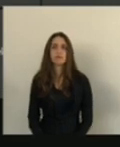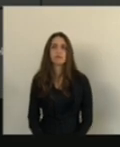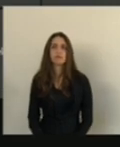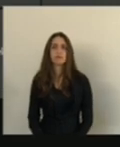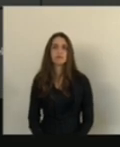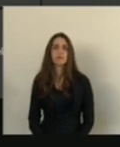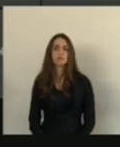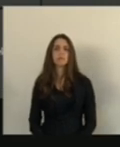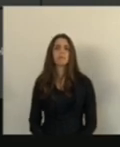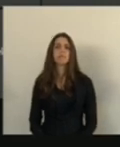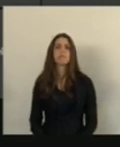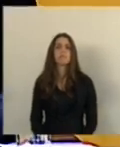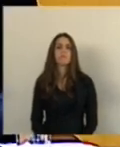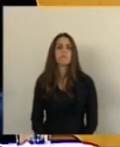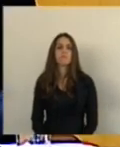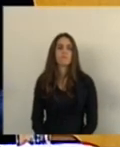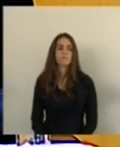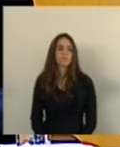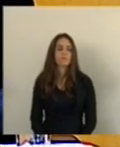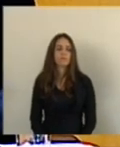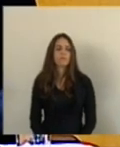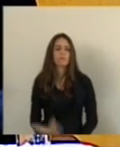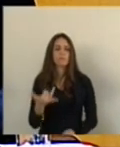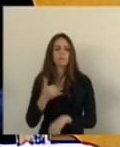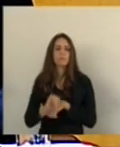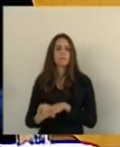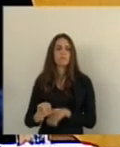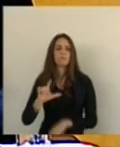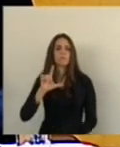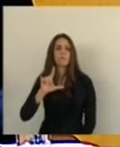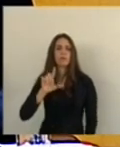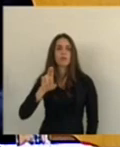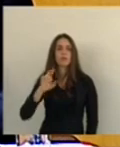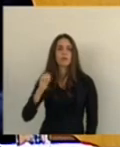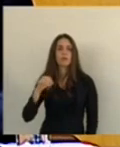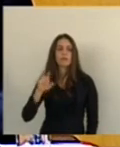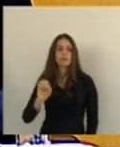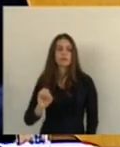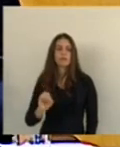Deputado. Deputado. Deputado. Deputado. Ausente. Deputado Luciano Machado?